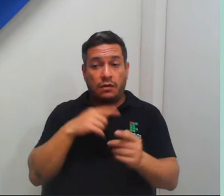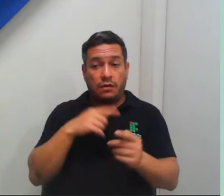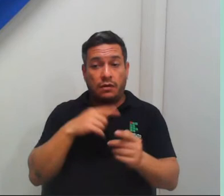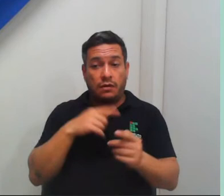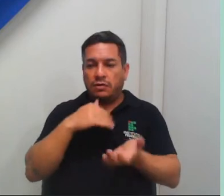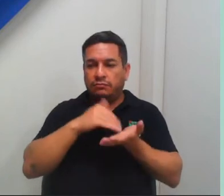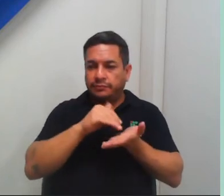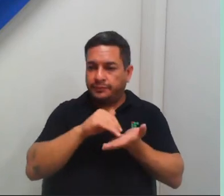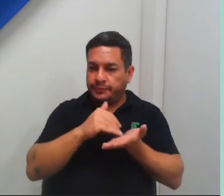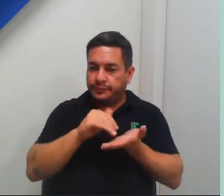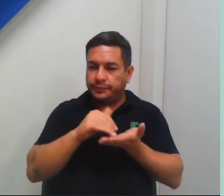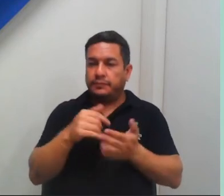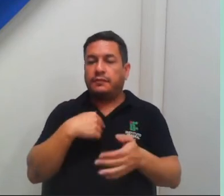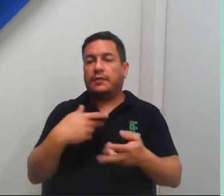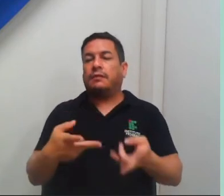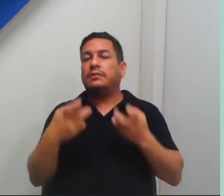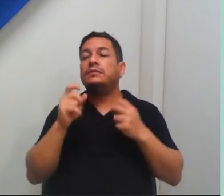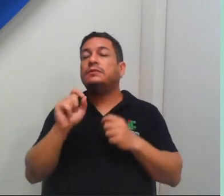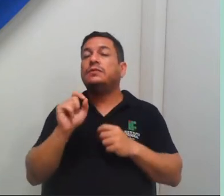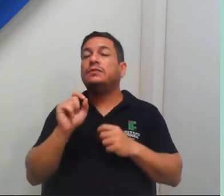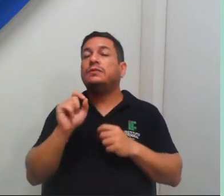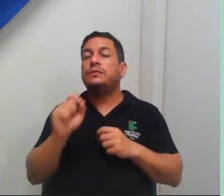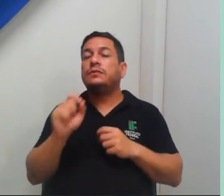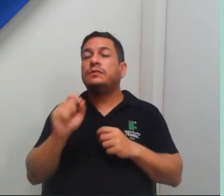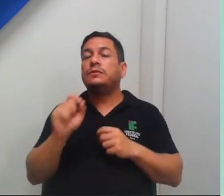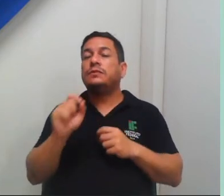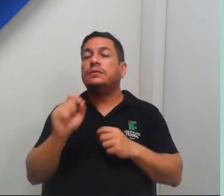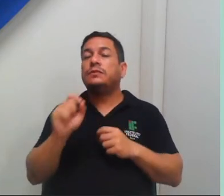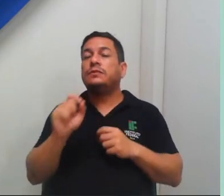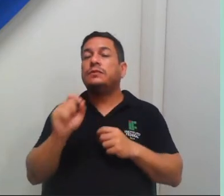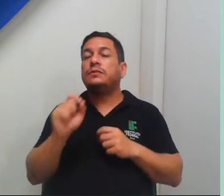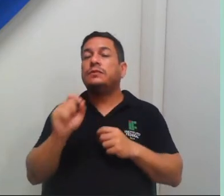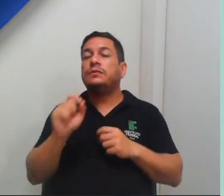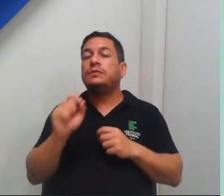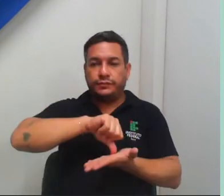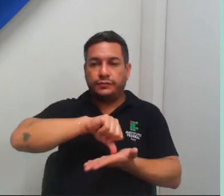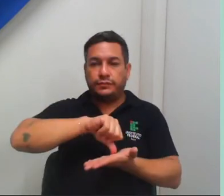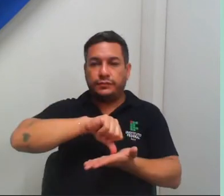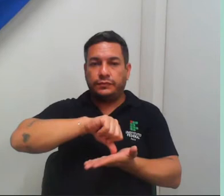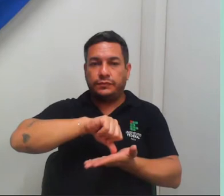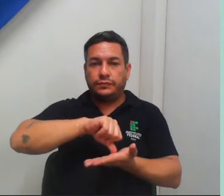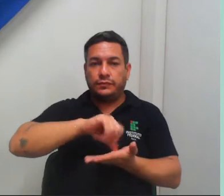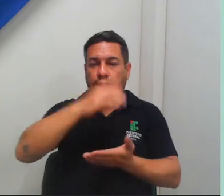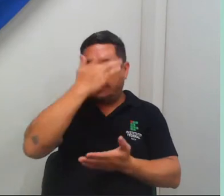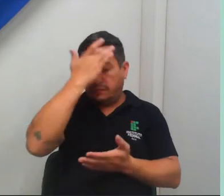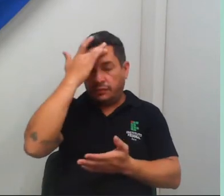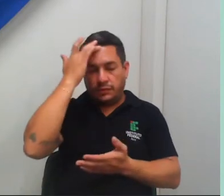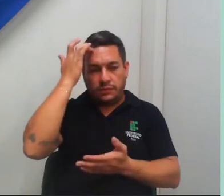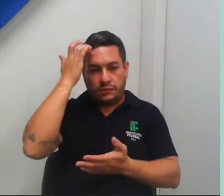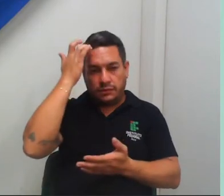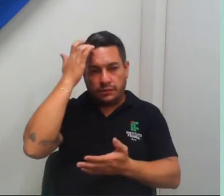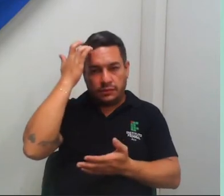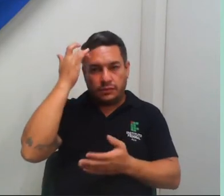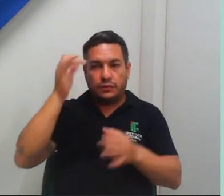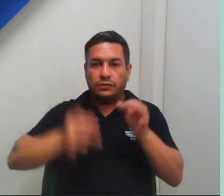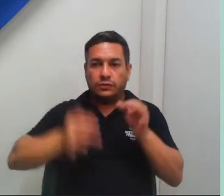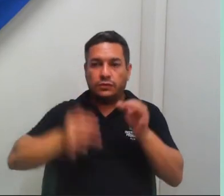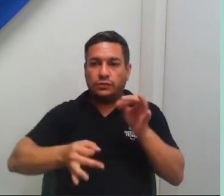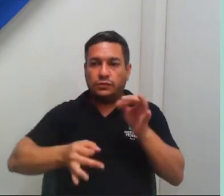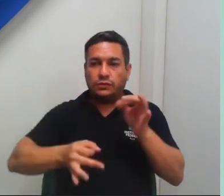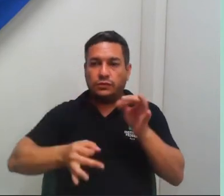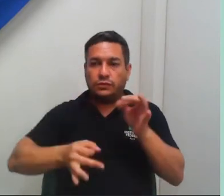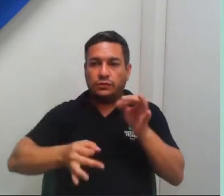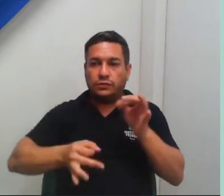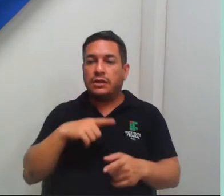eu percebi que ela é a entidade, enquanto pessoa jurídica, que mais se posiciona